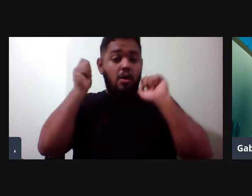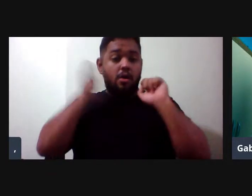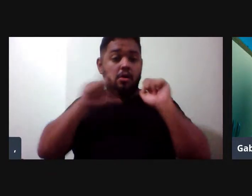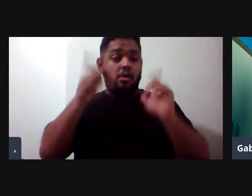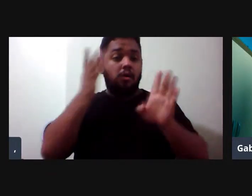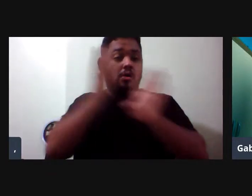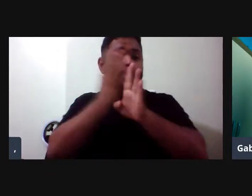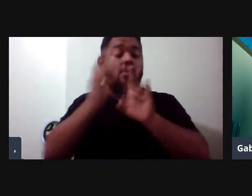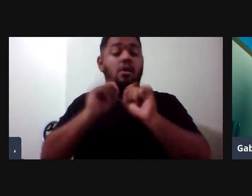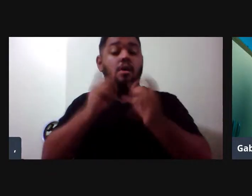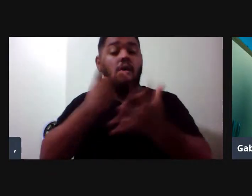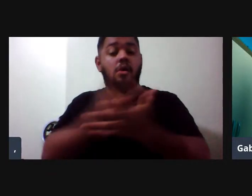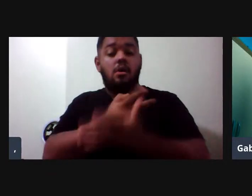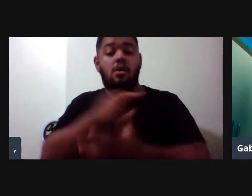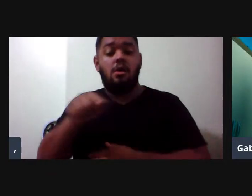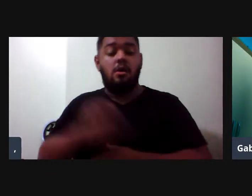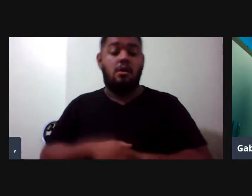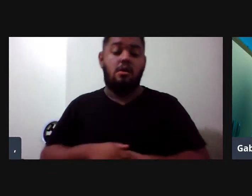recebem, então,